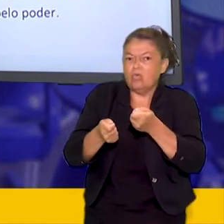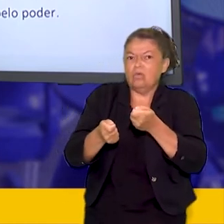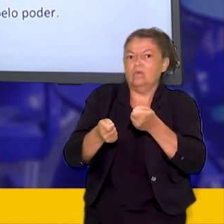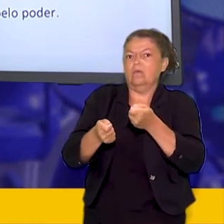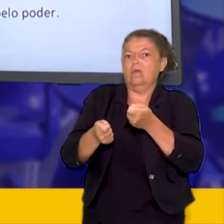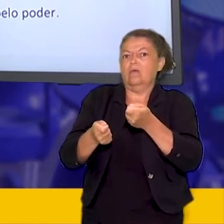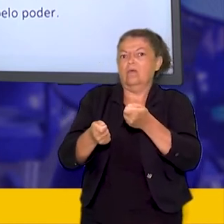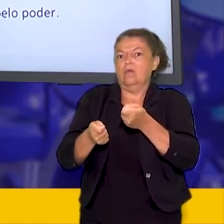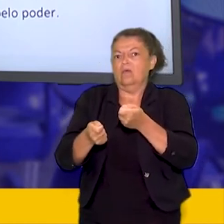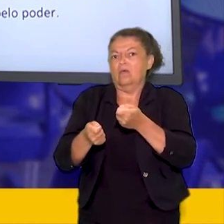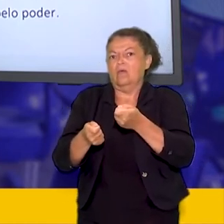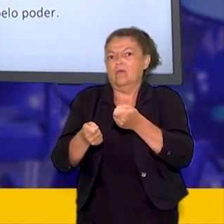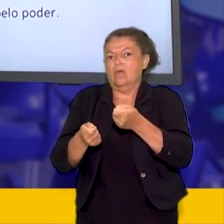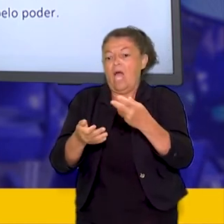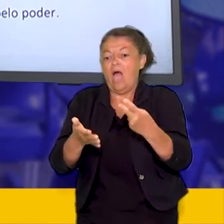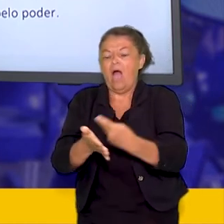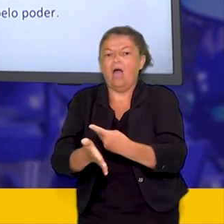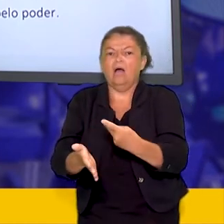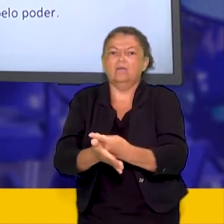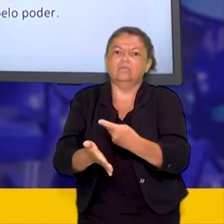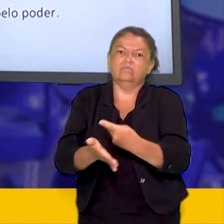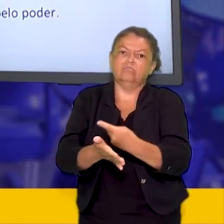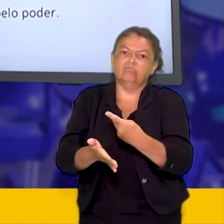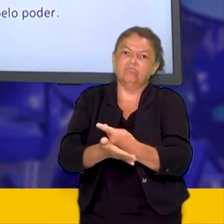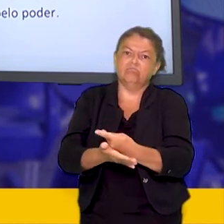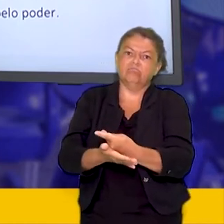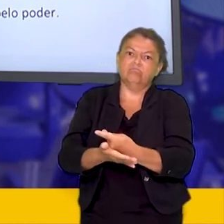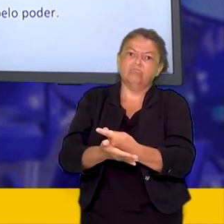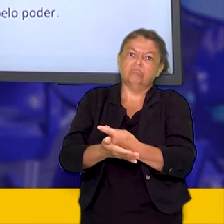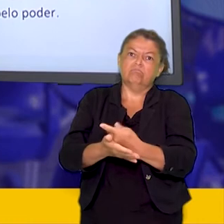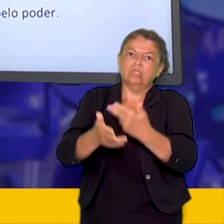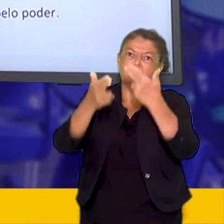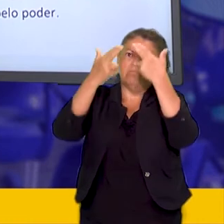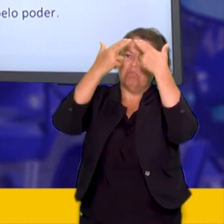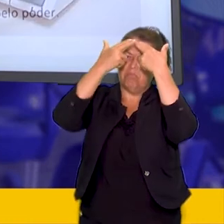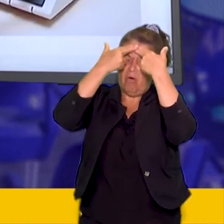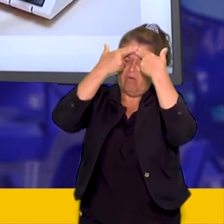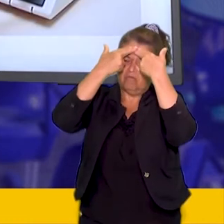que esses homens exerciam sobre a população.